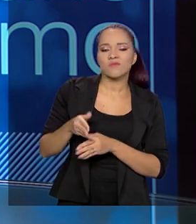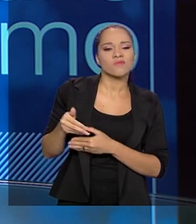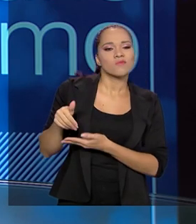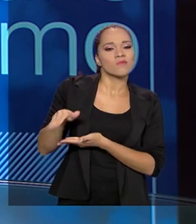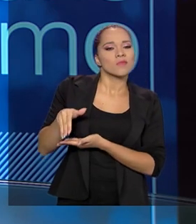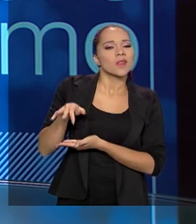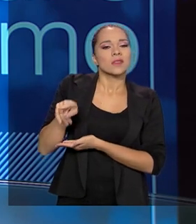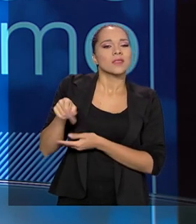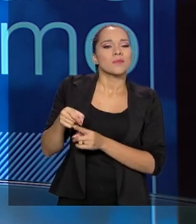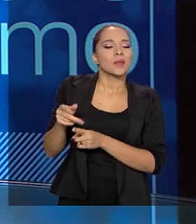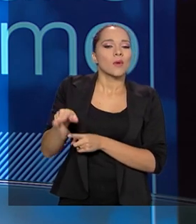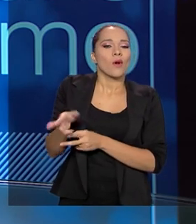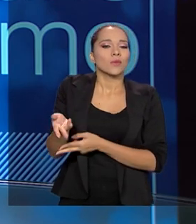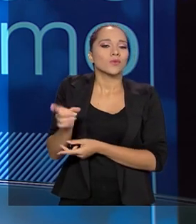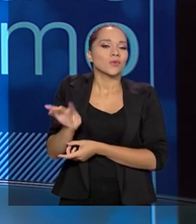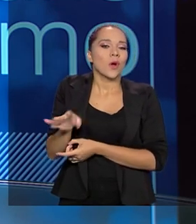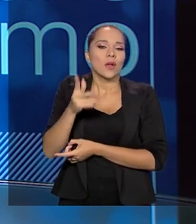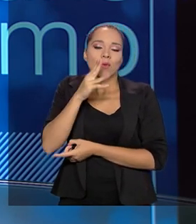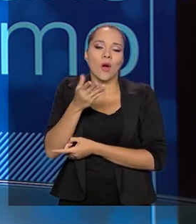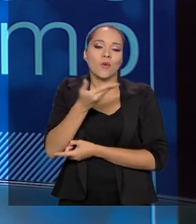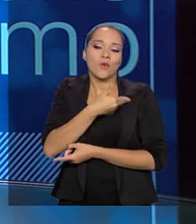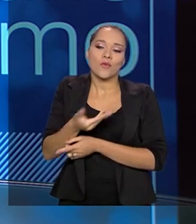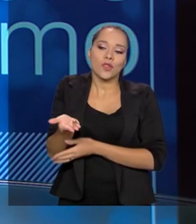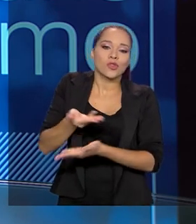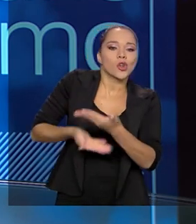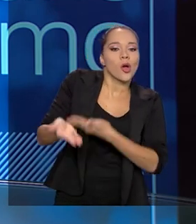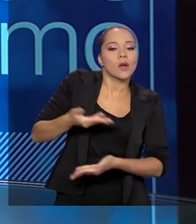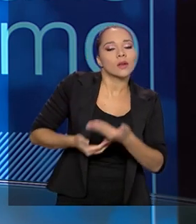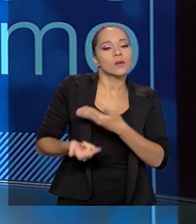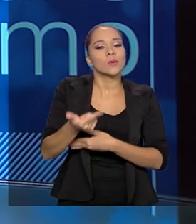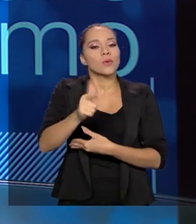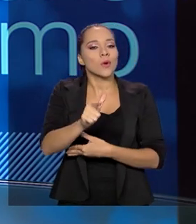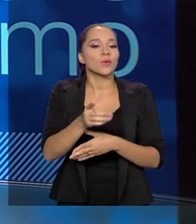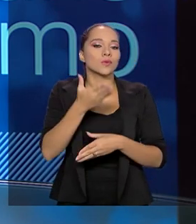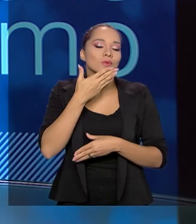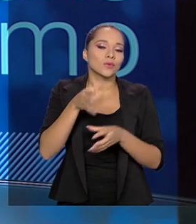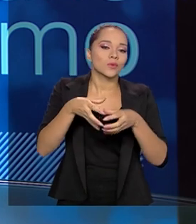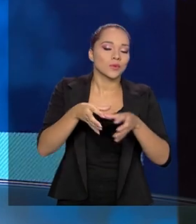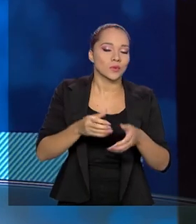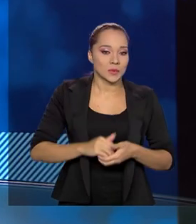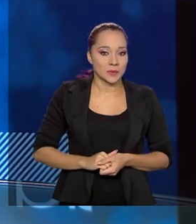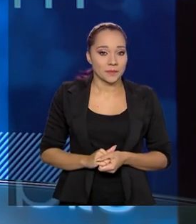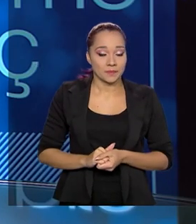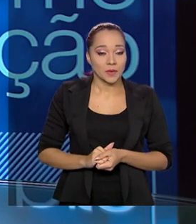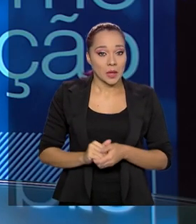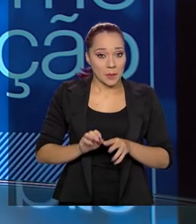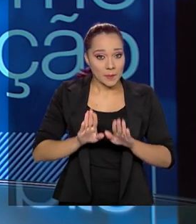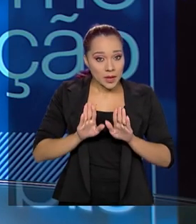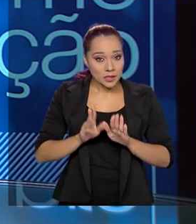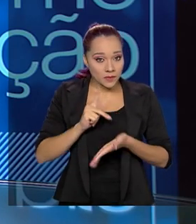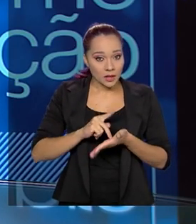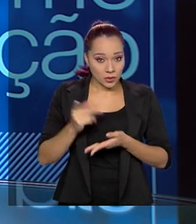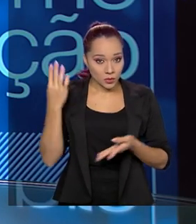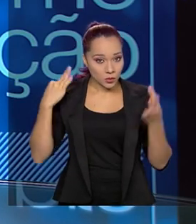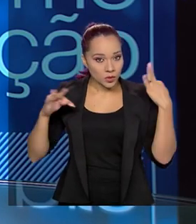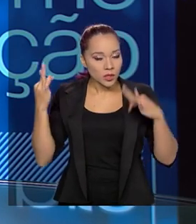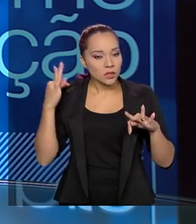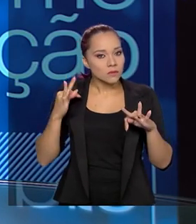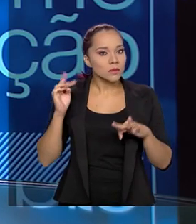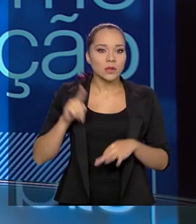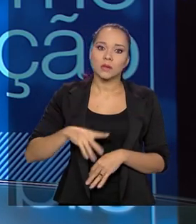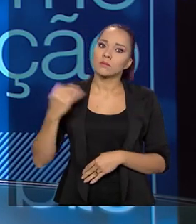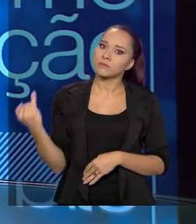sempre foi a moeda de troca do governo com os partidos. E, na realidade, o turismo, ele tem uma